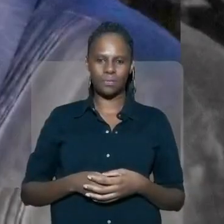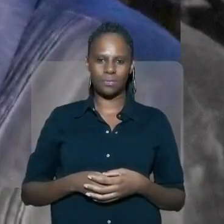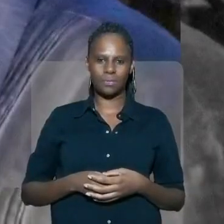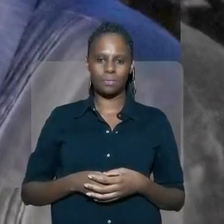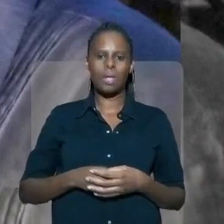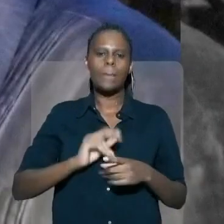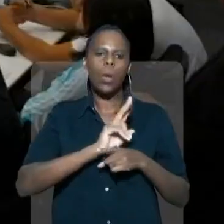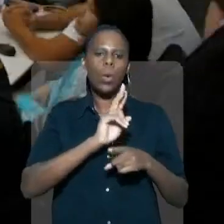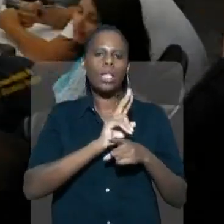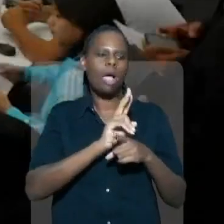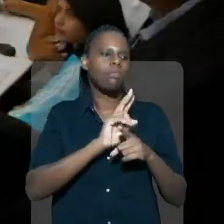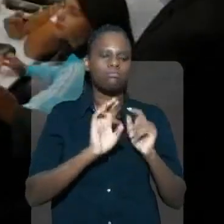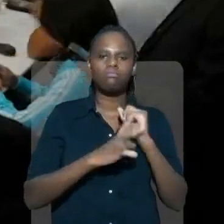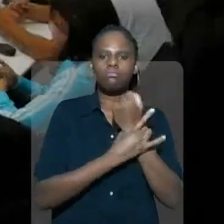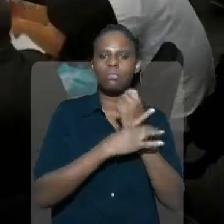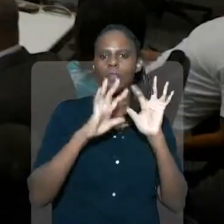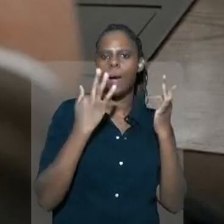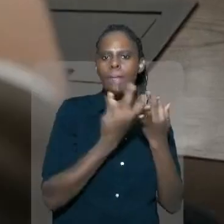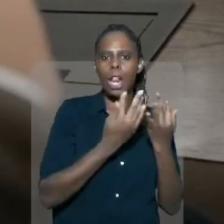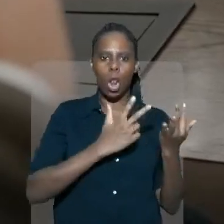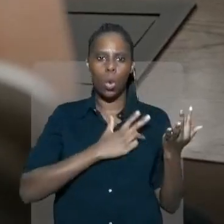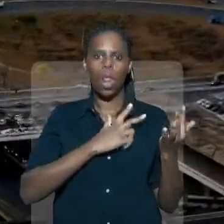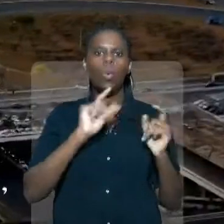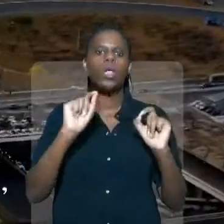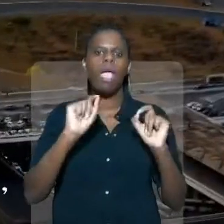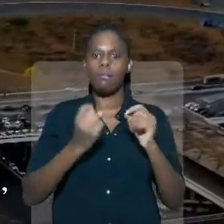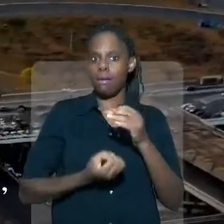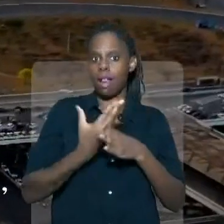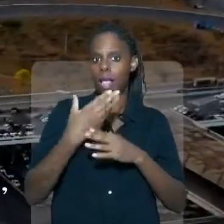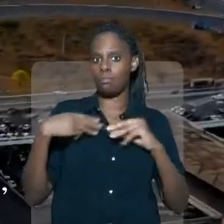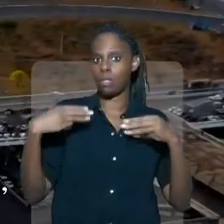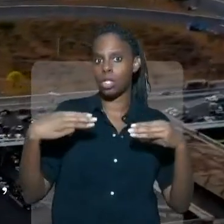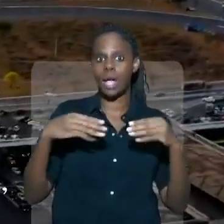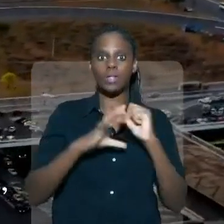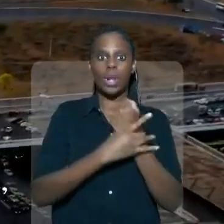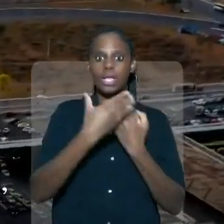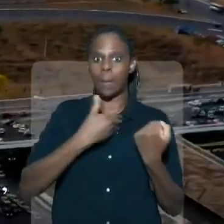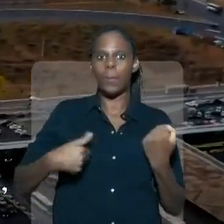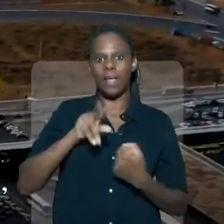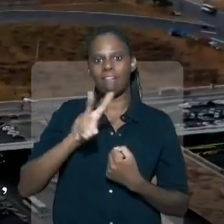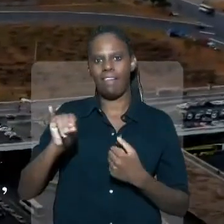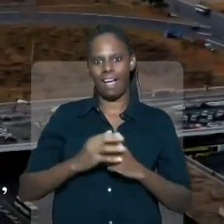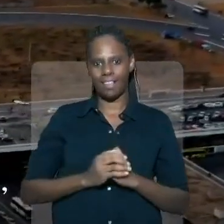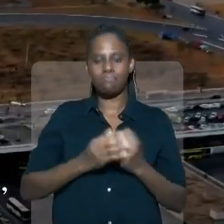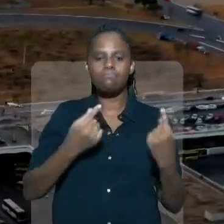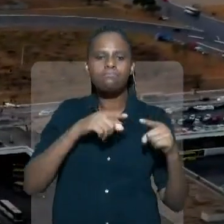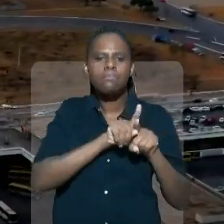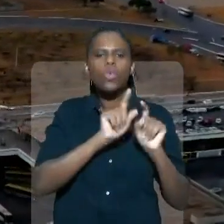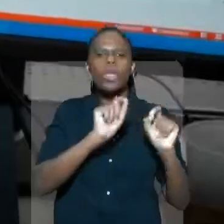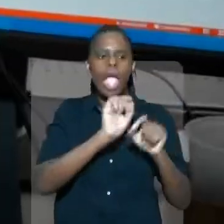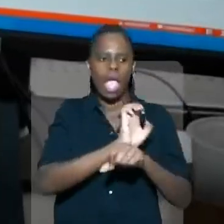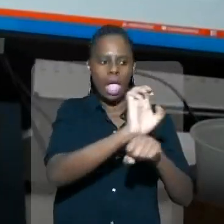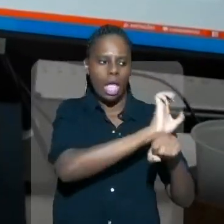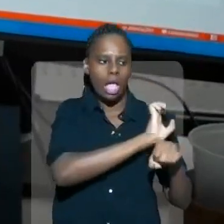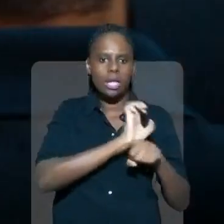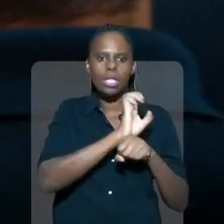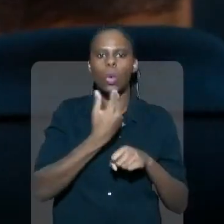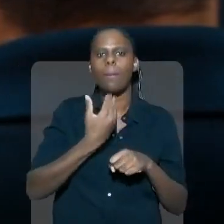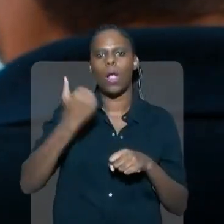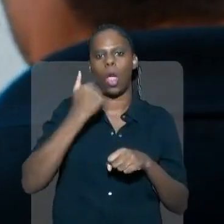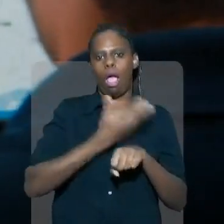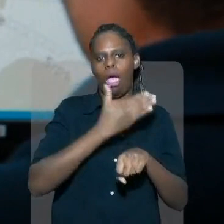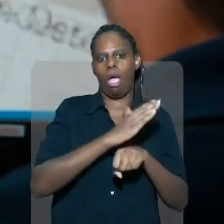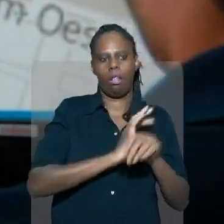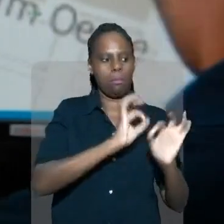presidente. Para cuidar da segurança das famílias, Lula vai criar o Ministério da Segurança Pública, firmando parceria com os